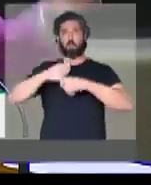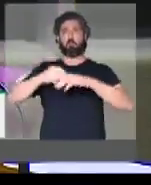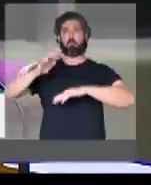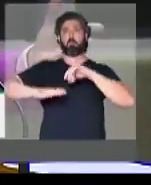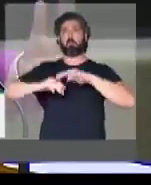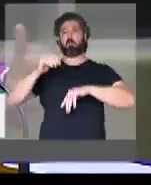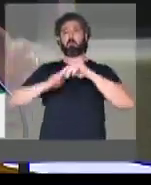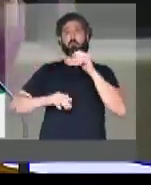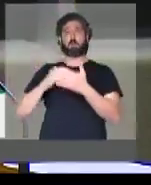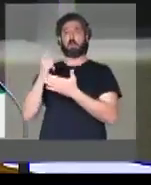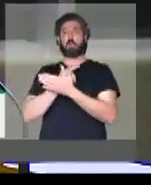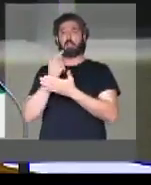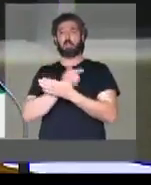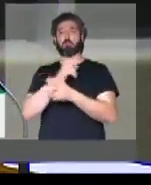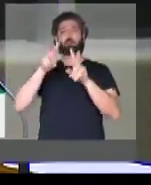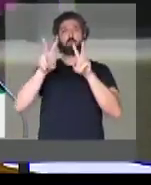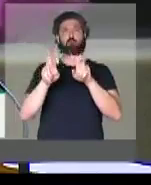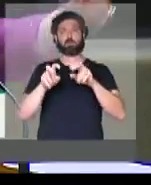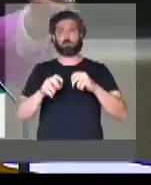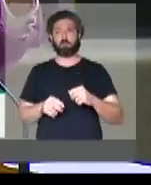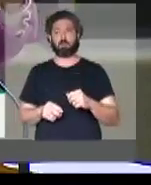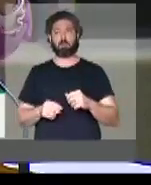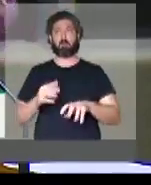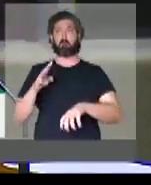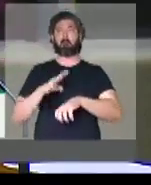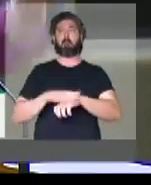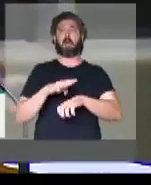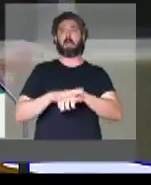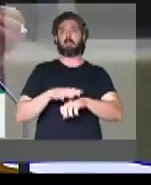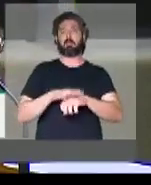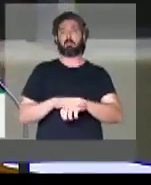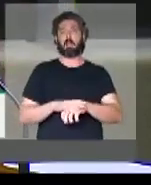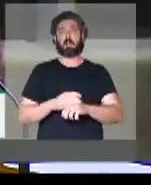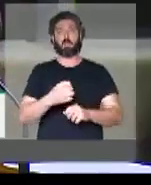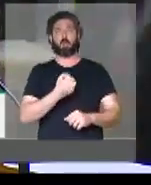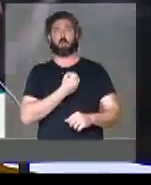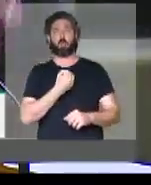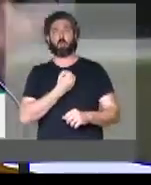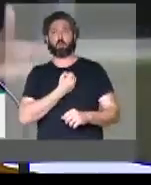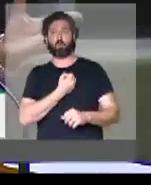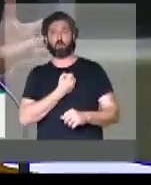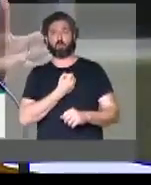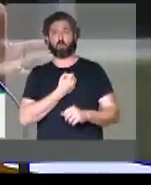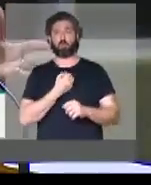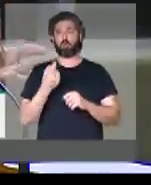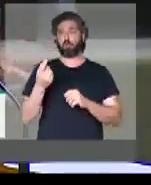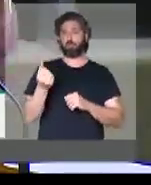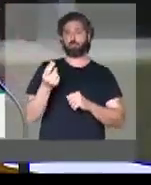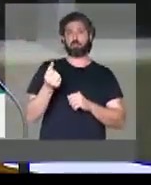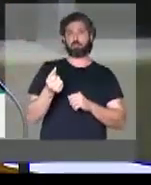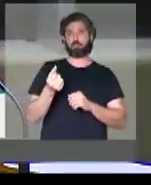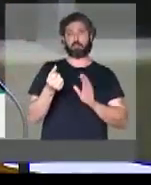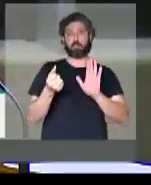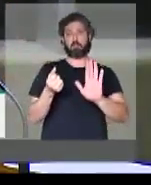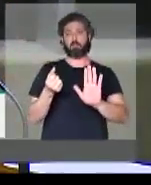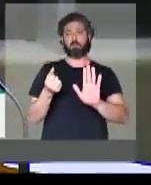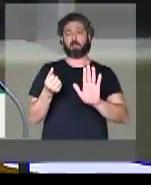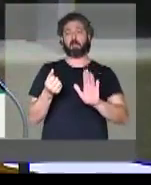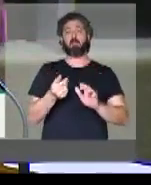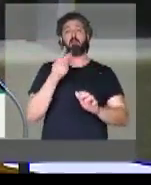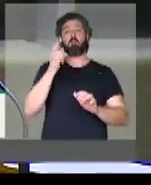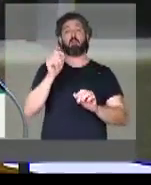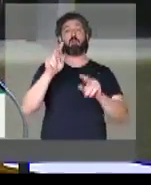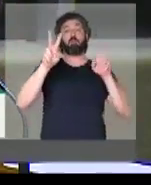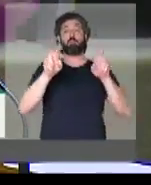escrever um compêndio sobre a aritmética dos números e sobre o dinheiro, mas se